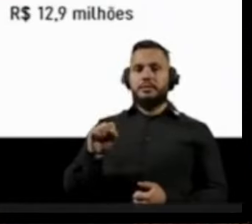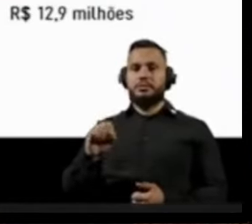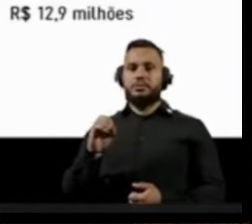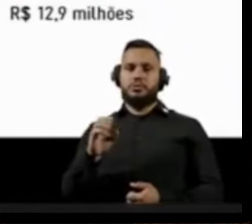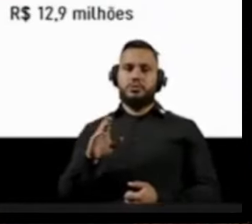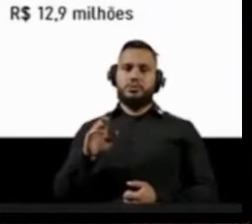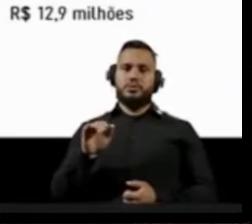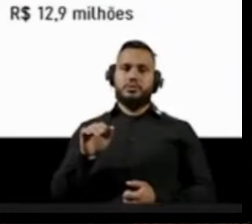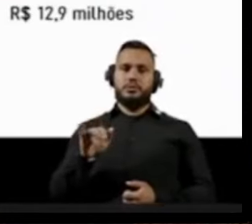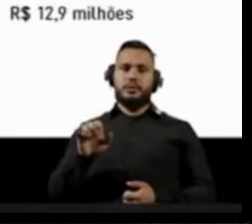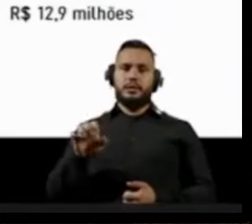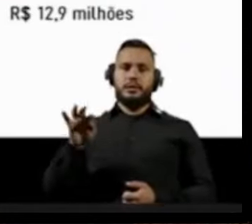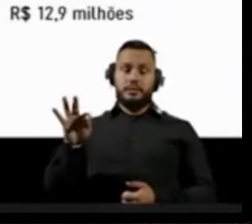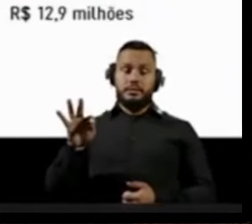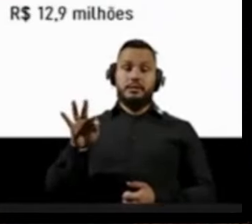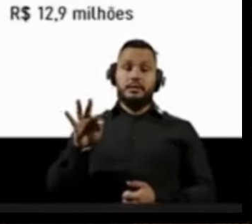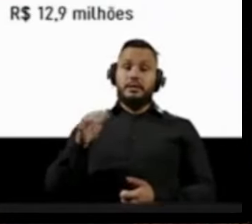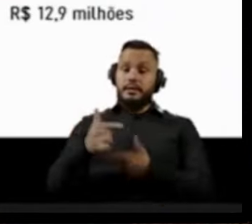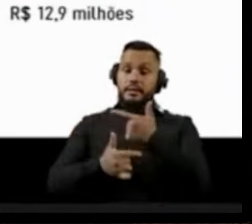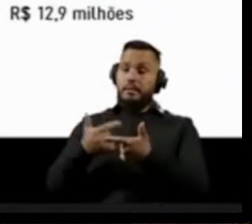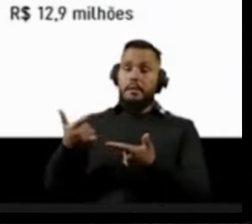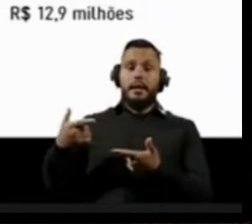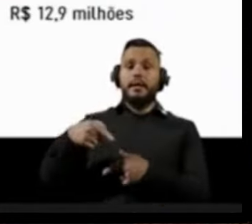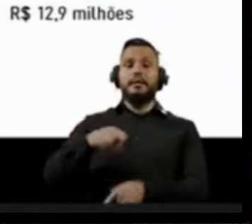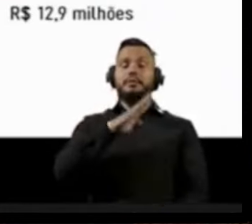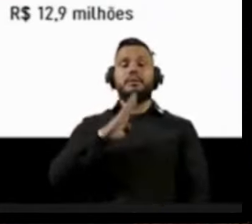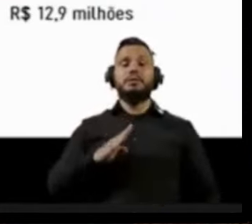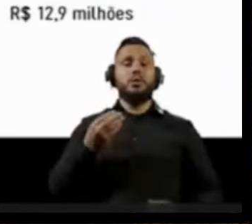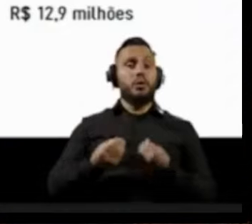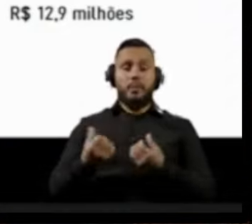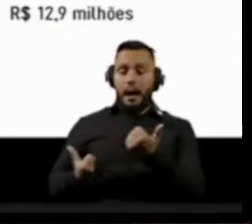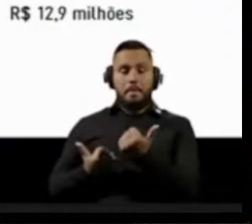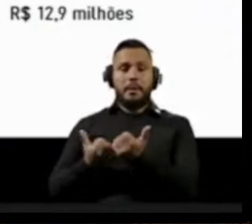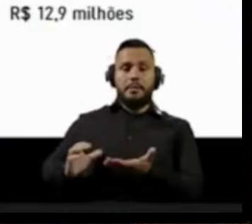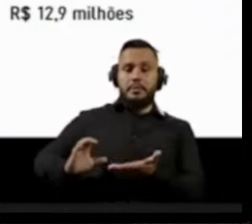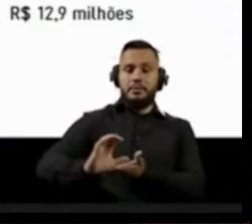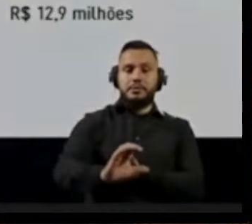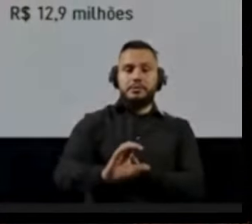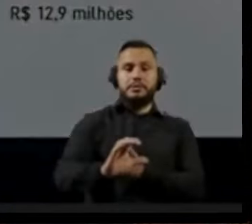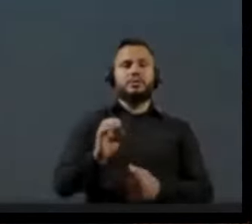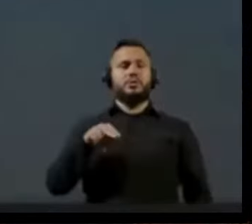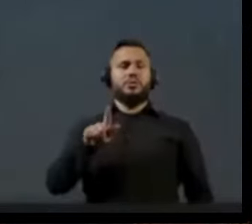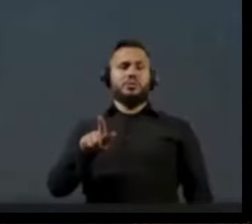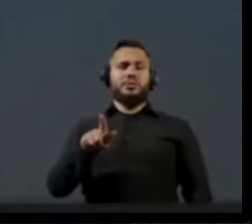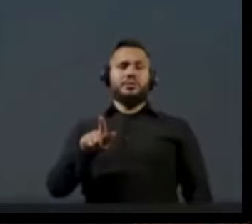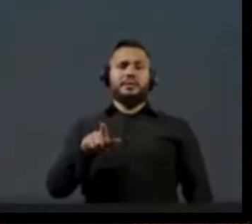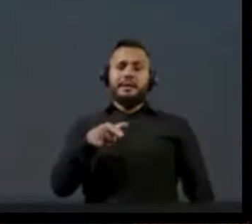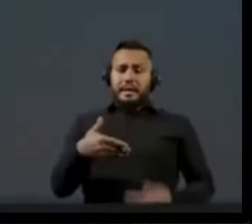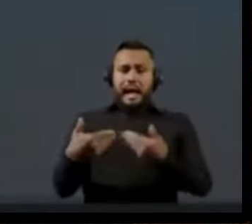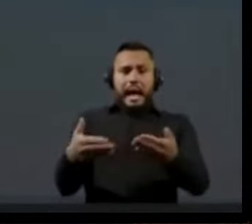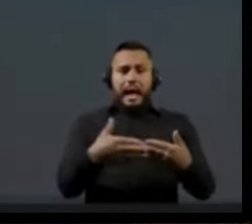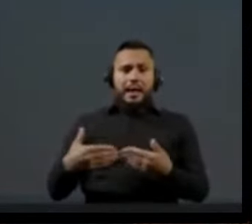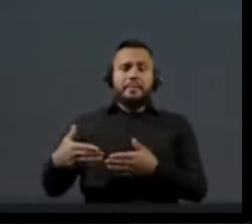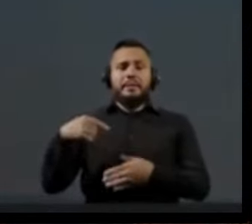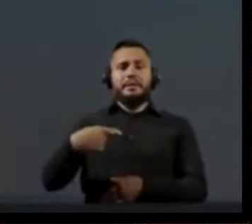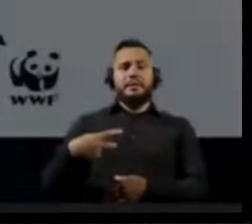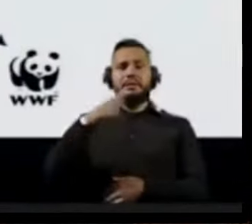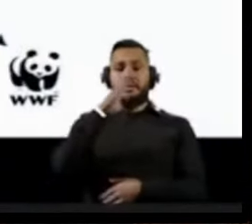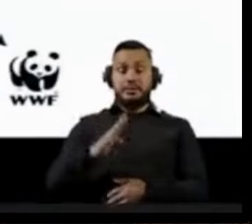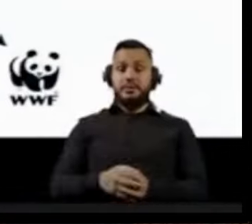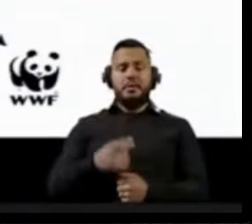passa a atuar no nosso país, patrocinando essas ONGs que se instalam no Brasil e essas ONGs, como nós vamos ver agora,